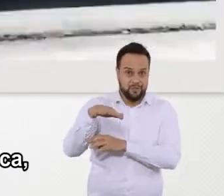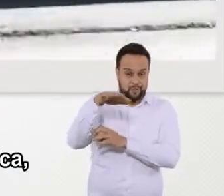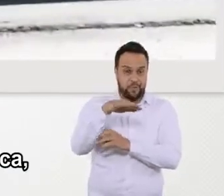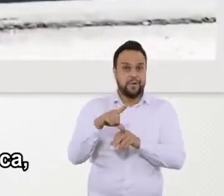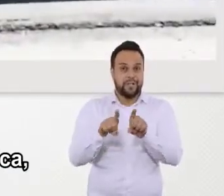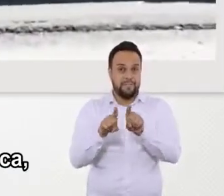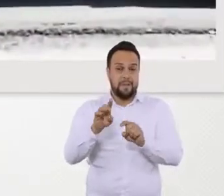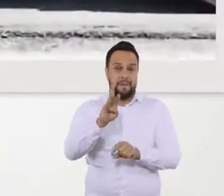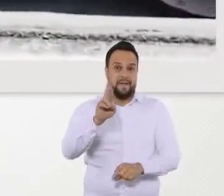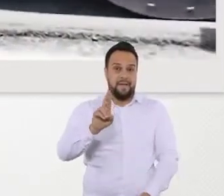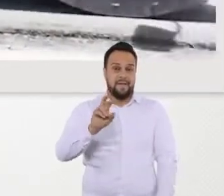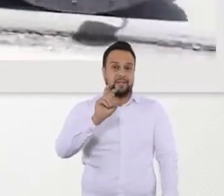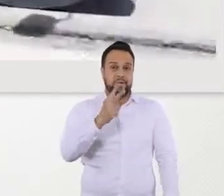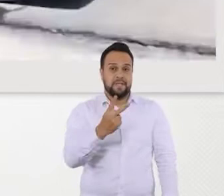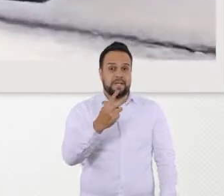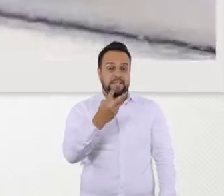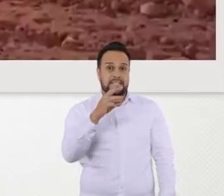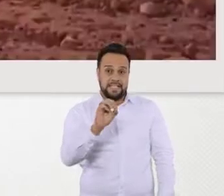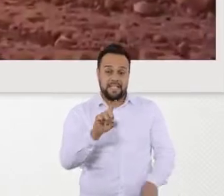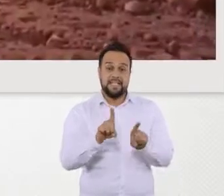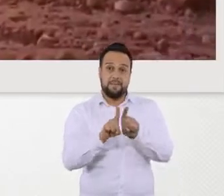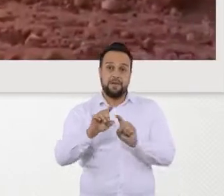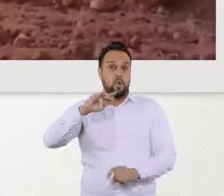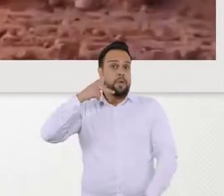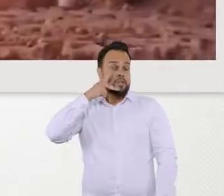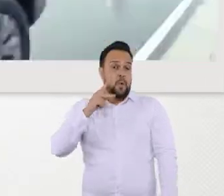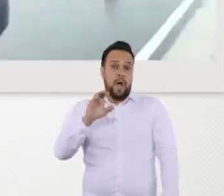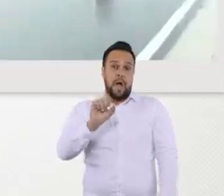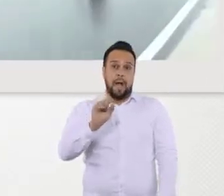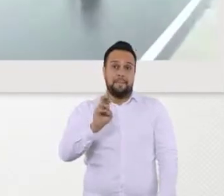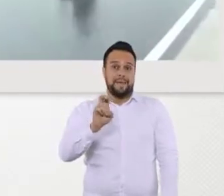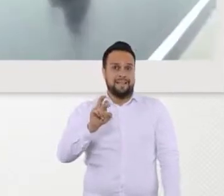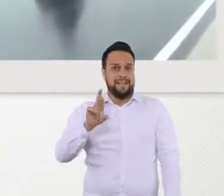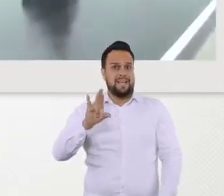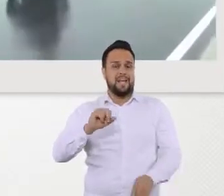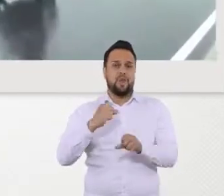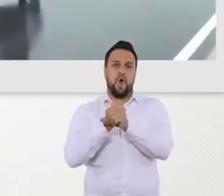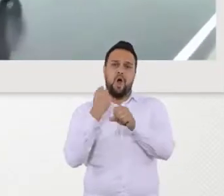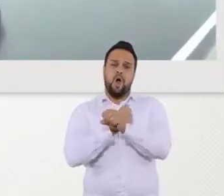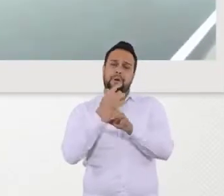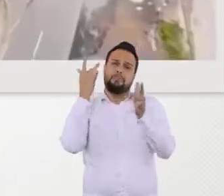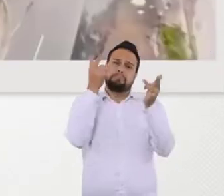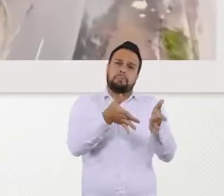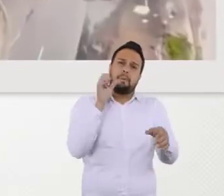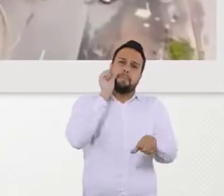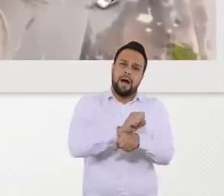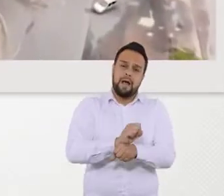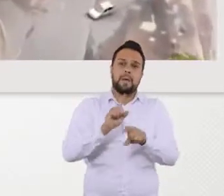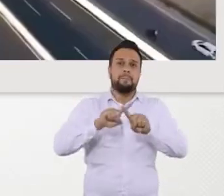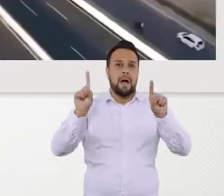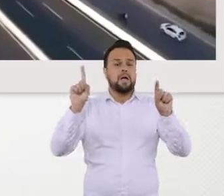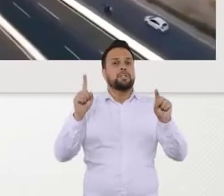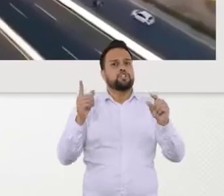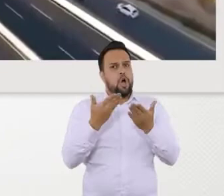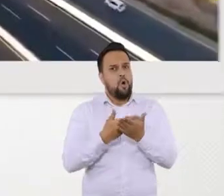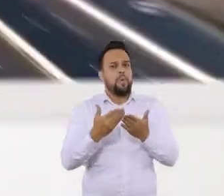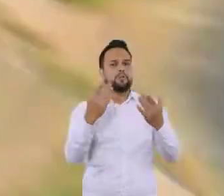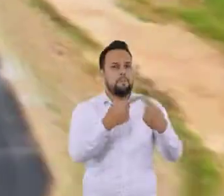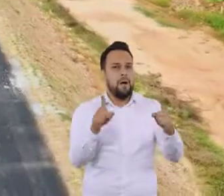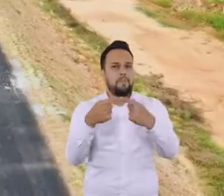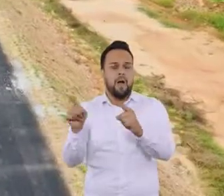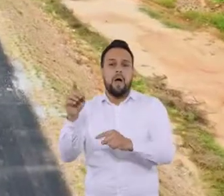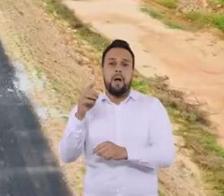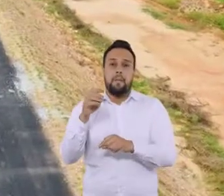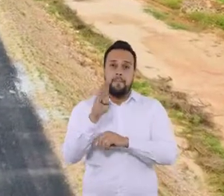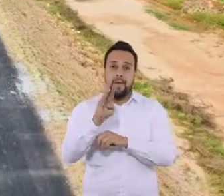grau na transamazônica BR-230 entre João Pessoa e Cabedelo. A obra estava parada há anos e já começou a ser entregue.